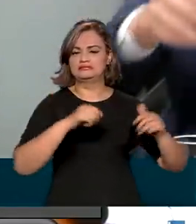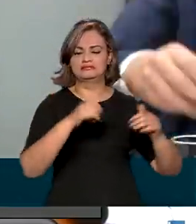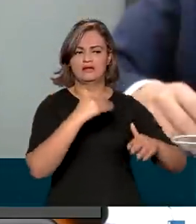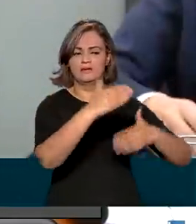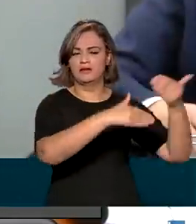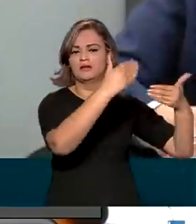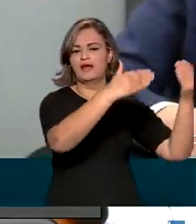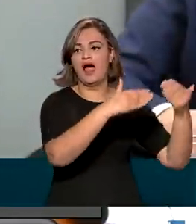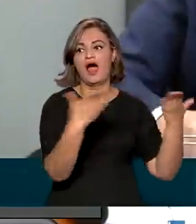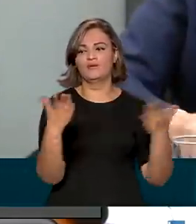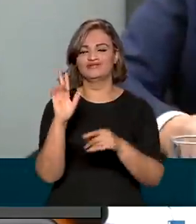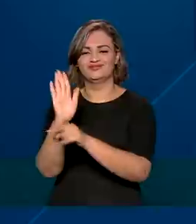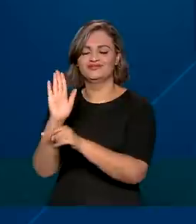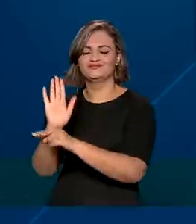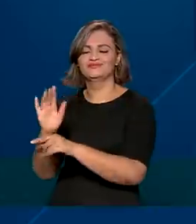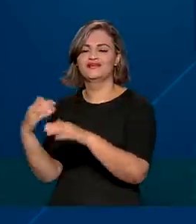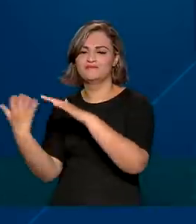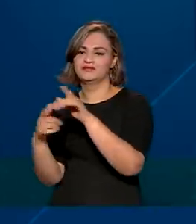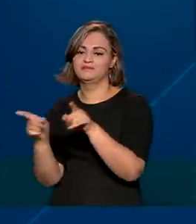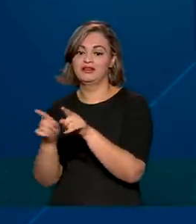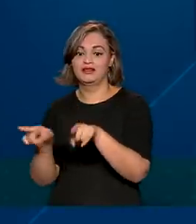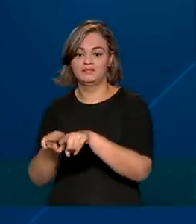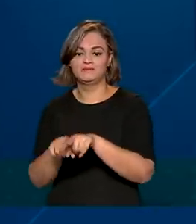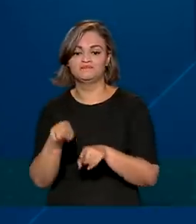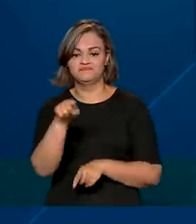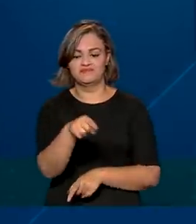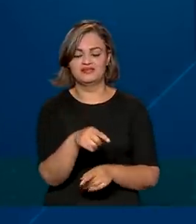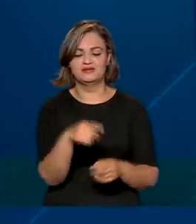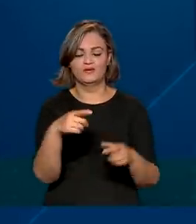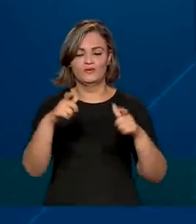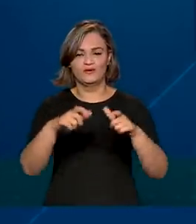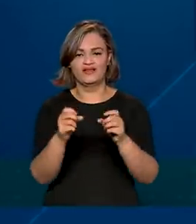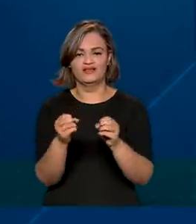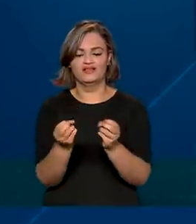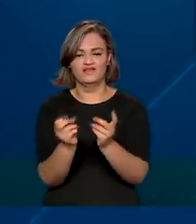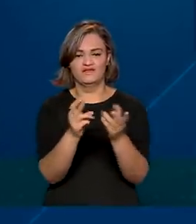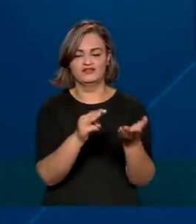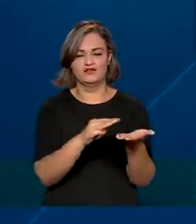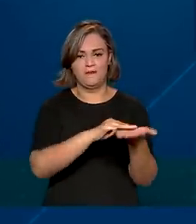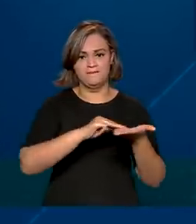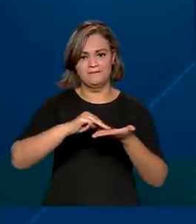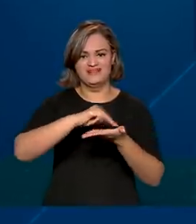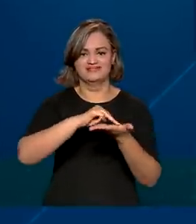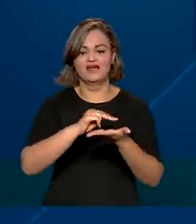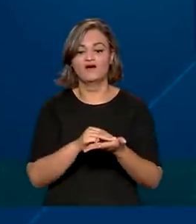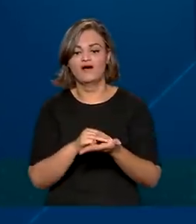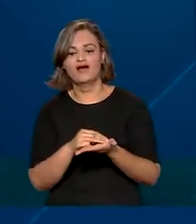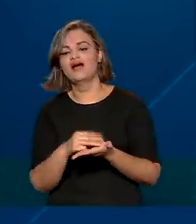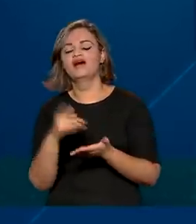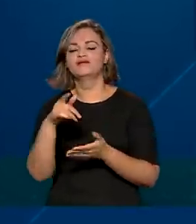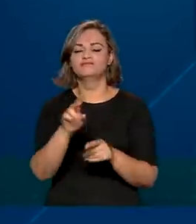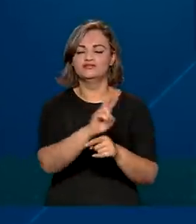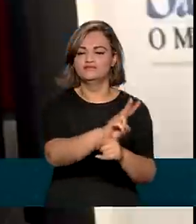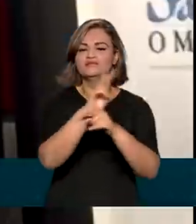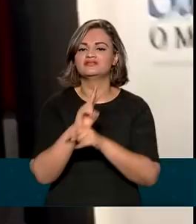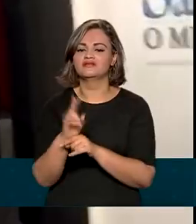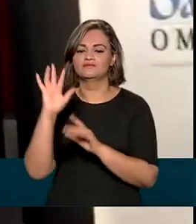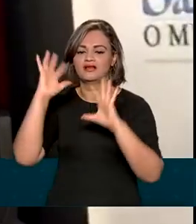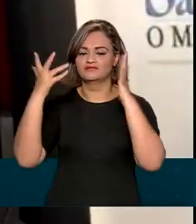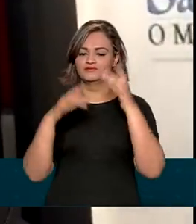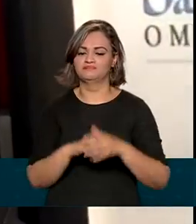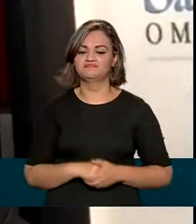tomar os recursos do mercado financeiro. Esta pastelaria em Florianópolis pegou financiamento do programa para atravessar a pandemia.